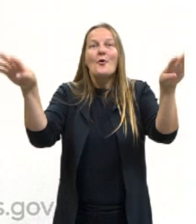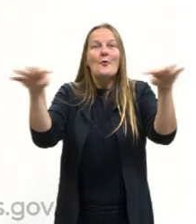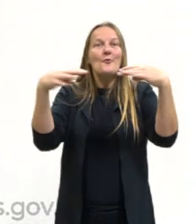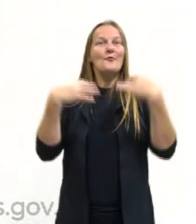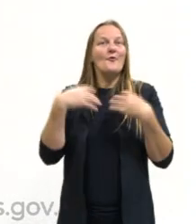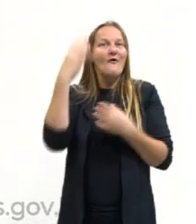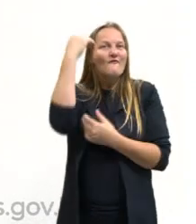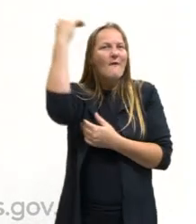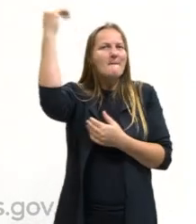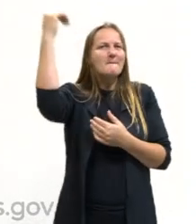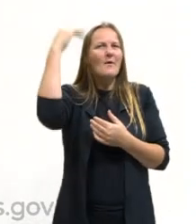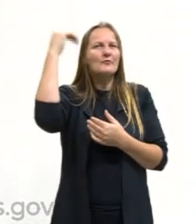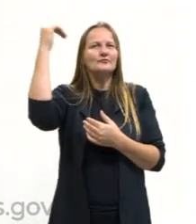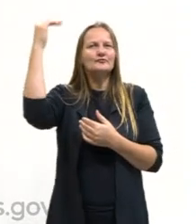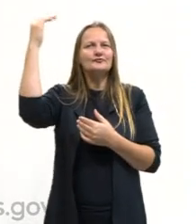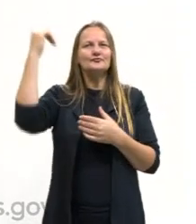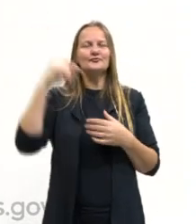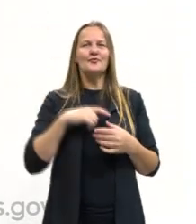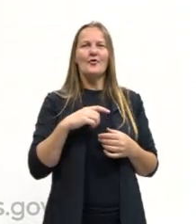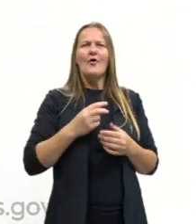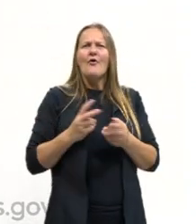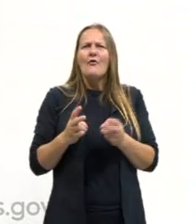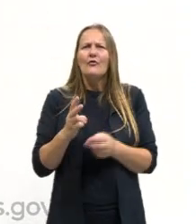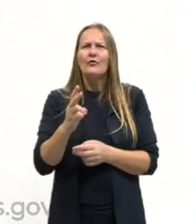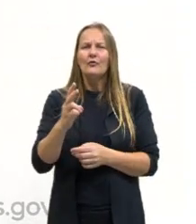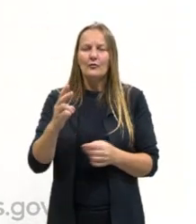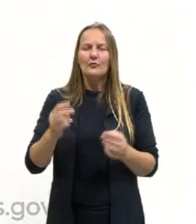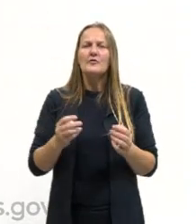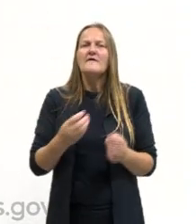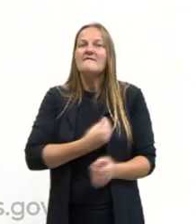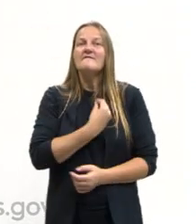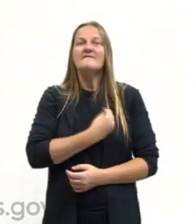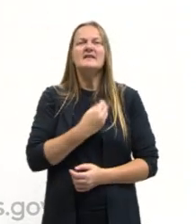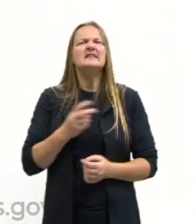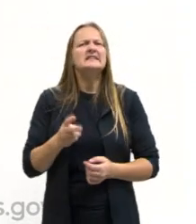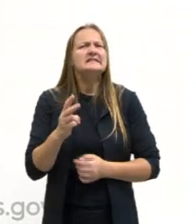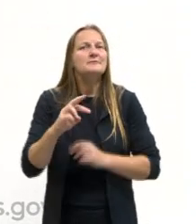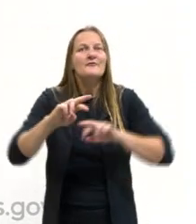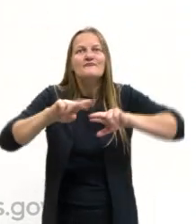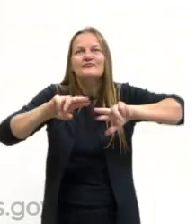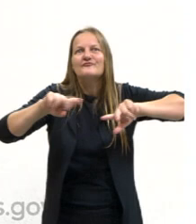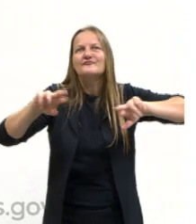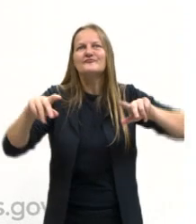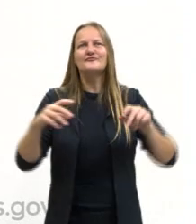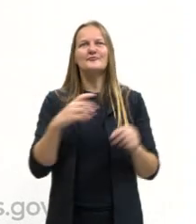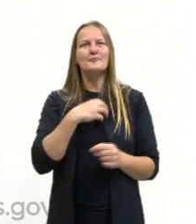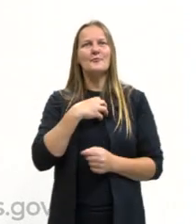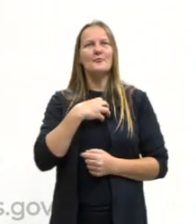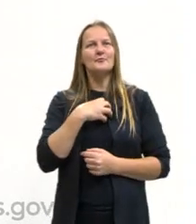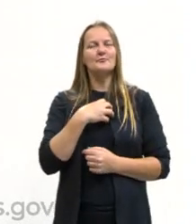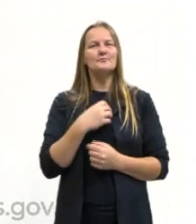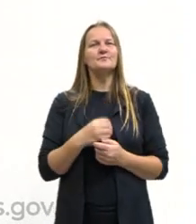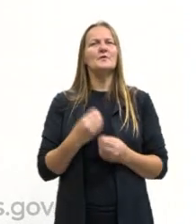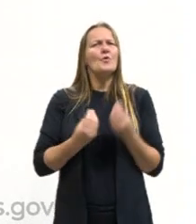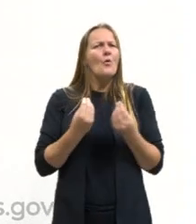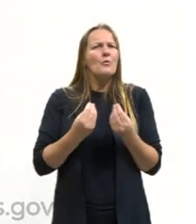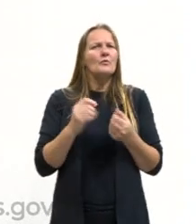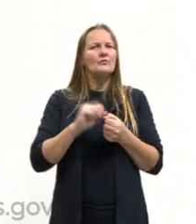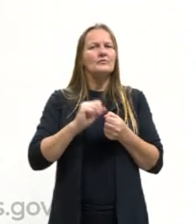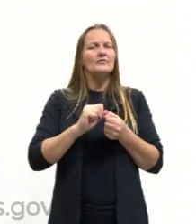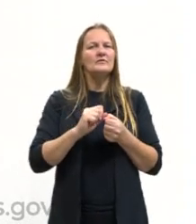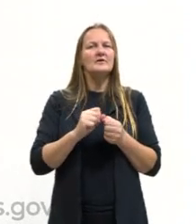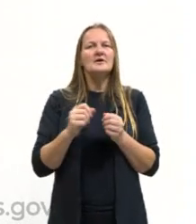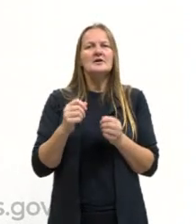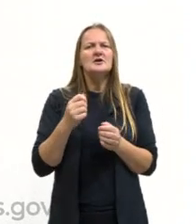famoso. Ao longo da vida, ele vai fazer isso de várias maneiras diferentes. Ele tenta uma